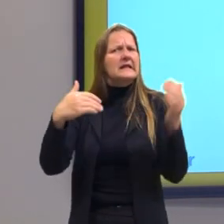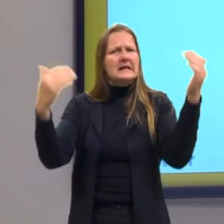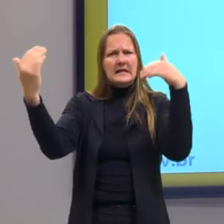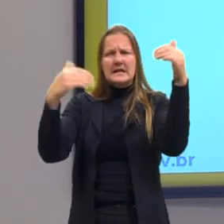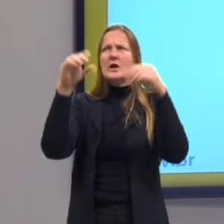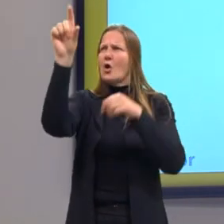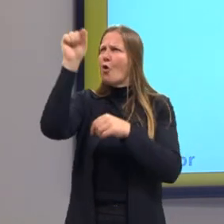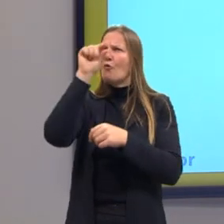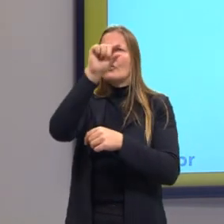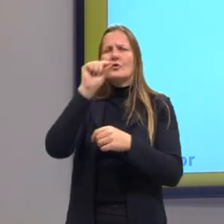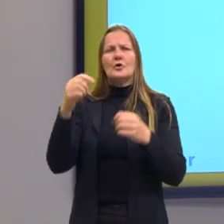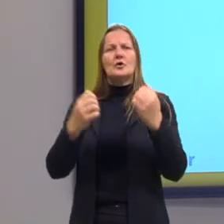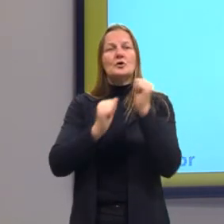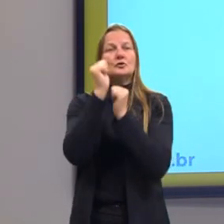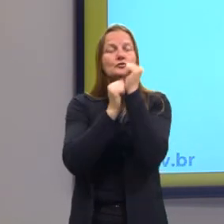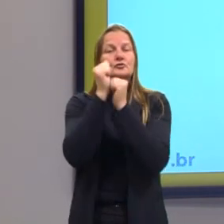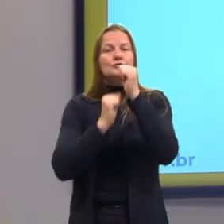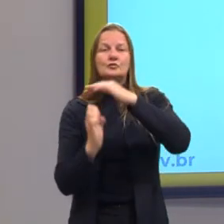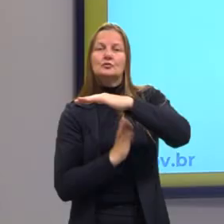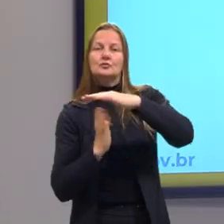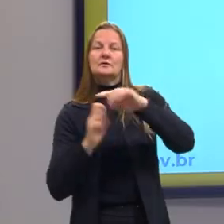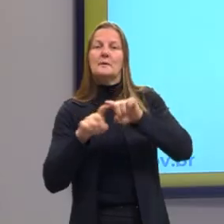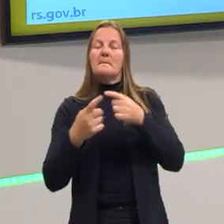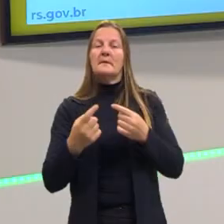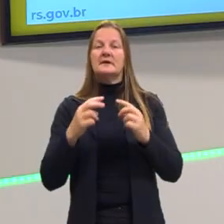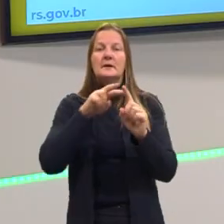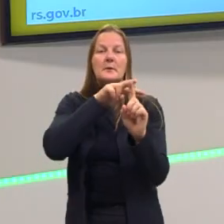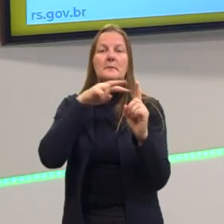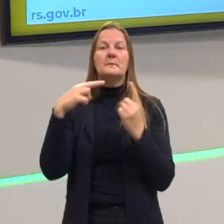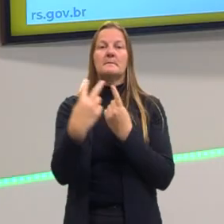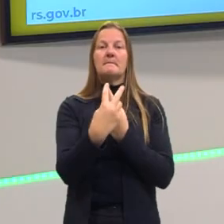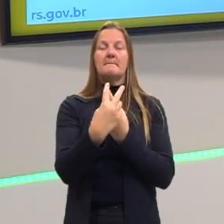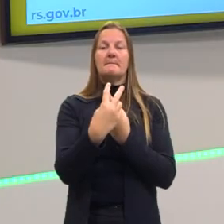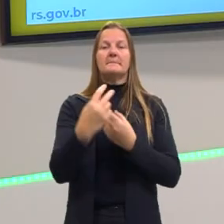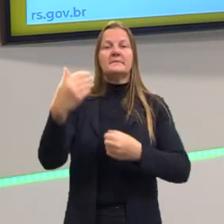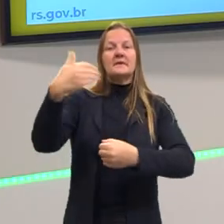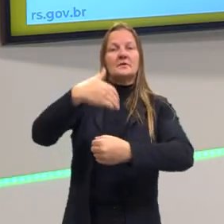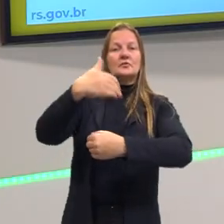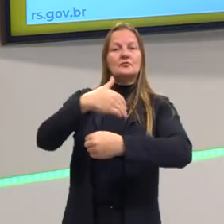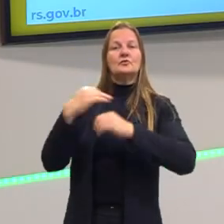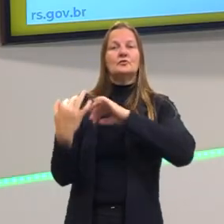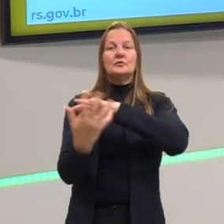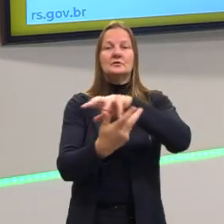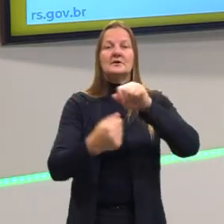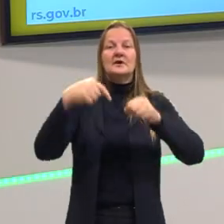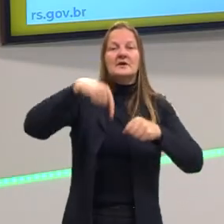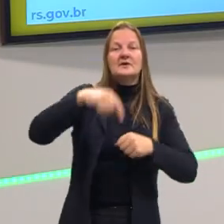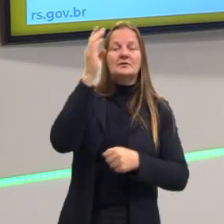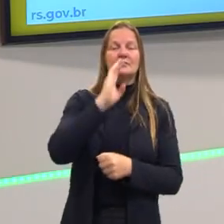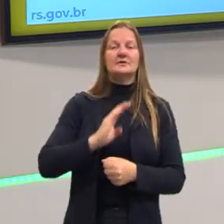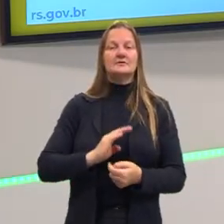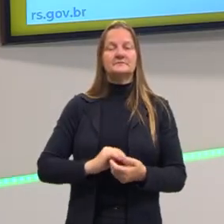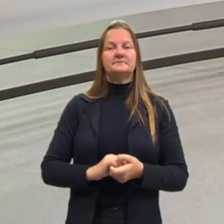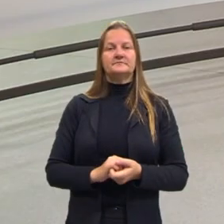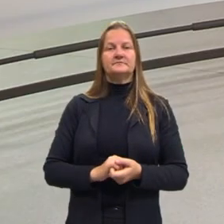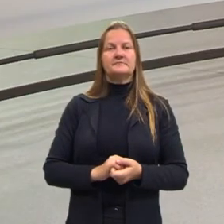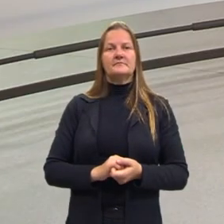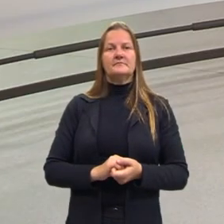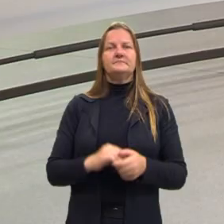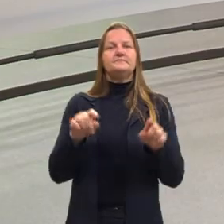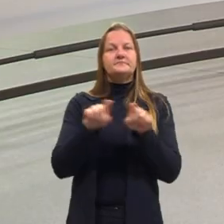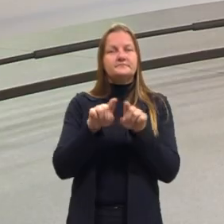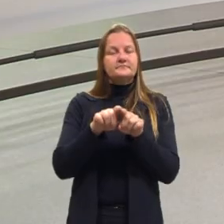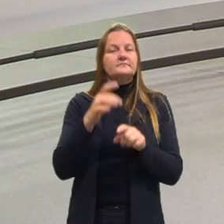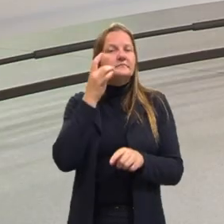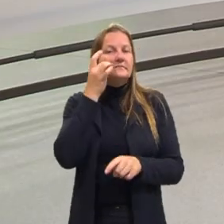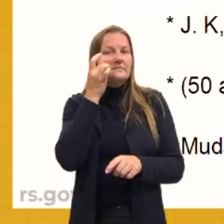abertura de muitas estradas, mas nessa perspectiva da presença das multinacionais no Brasil. Nós temos também a presença